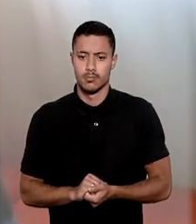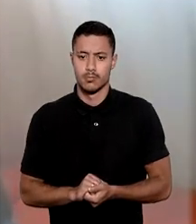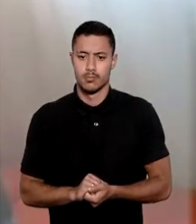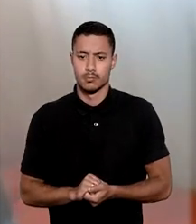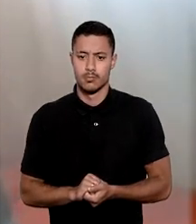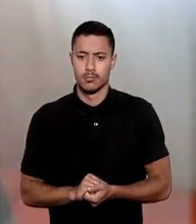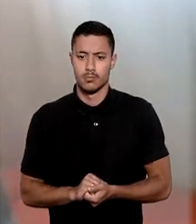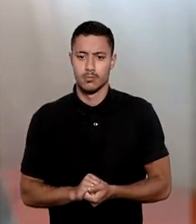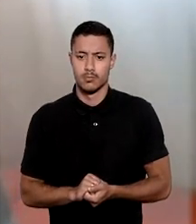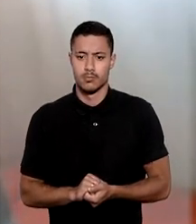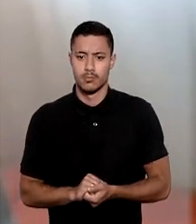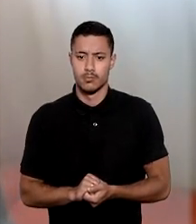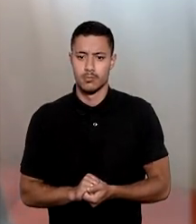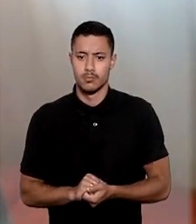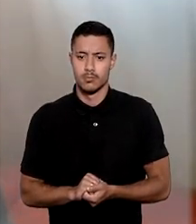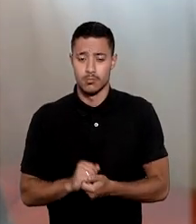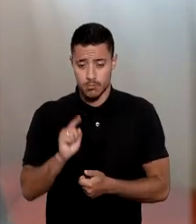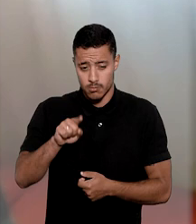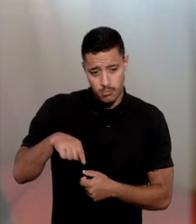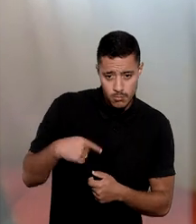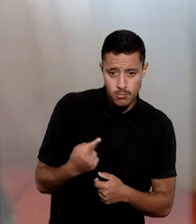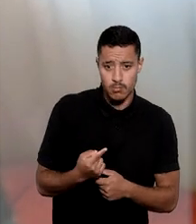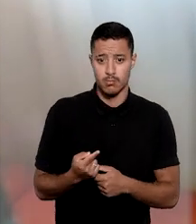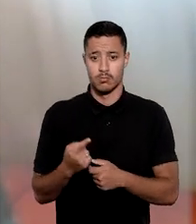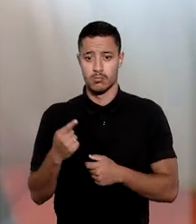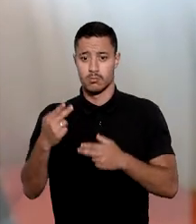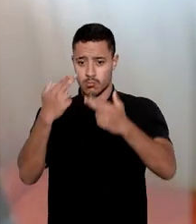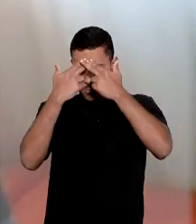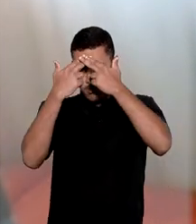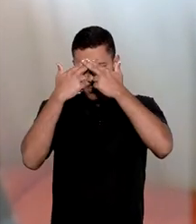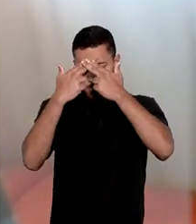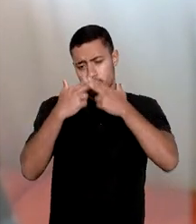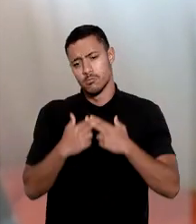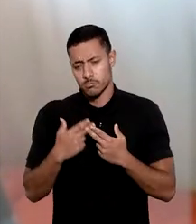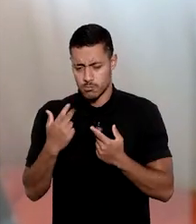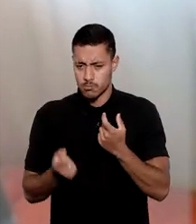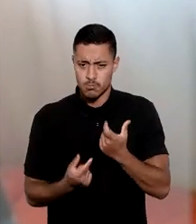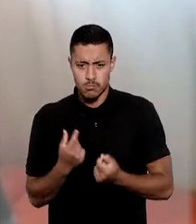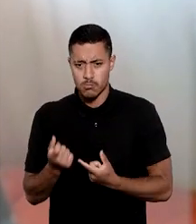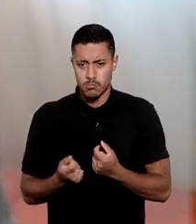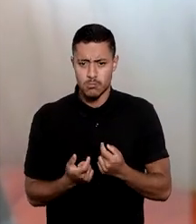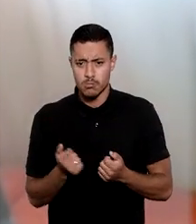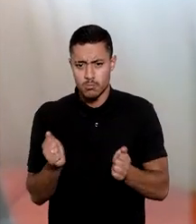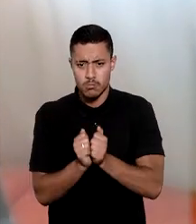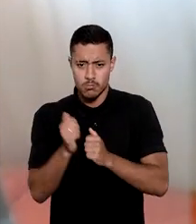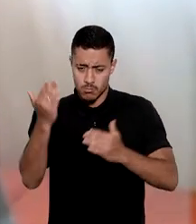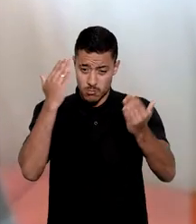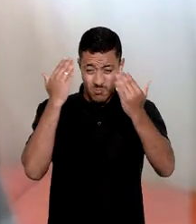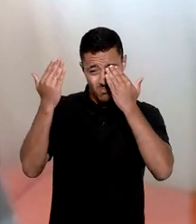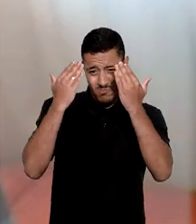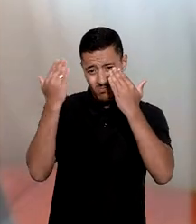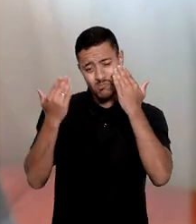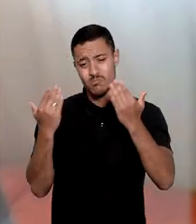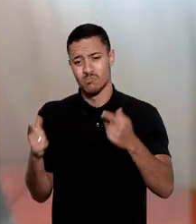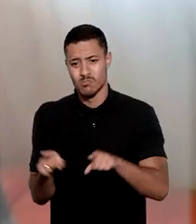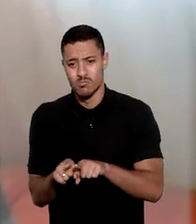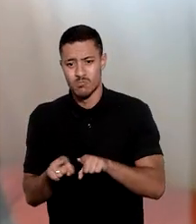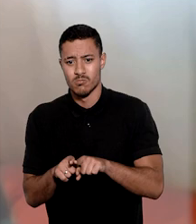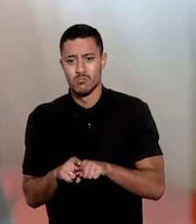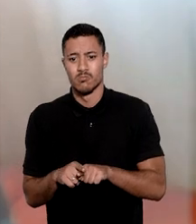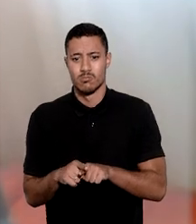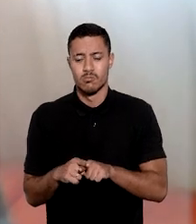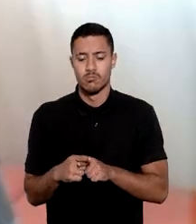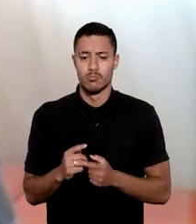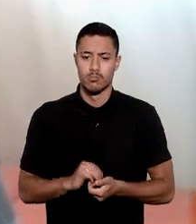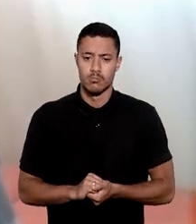transtorno pós-traumático, coisas relacionadas ao psicológico e patologias